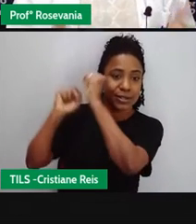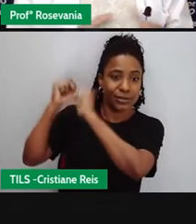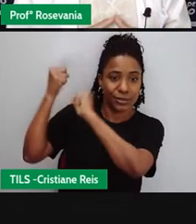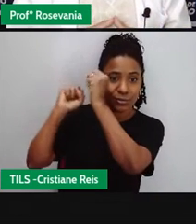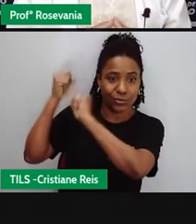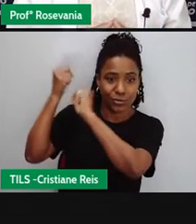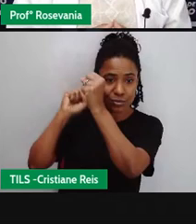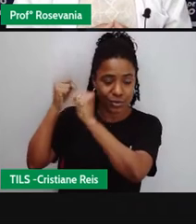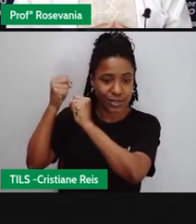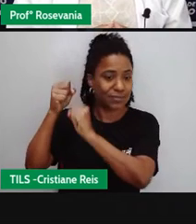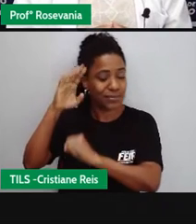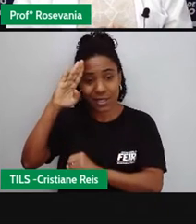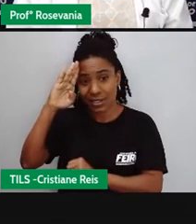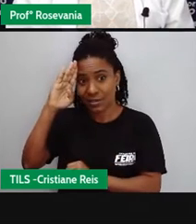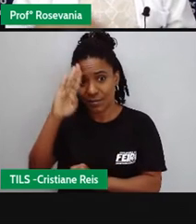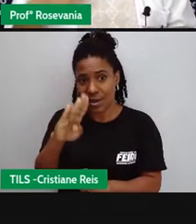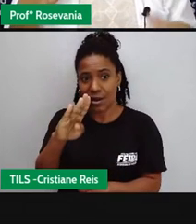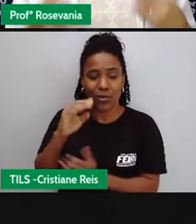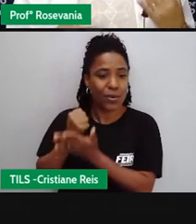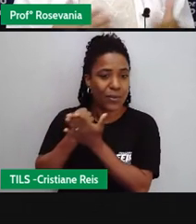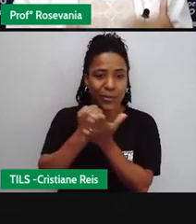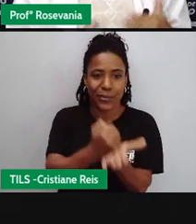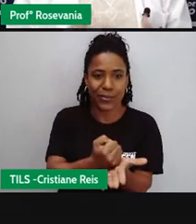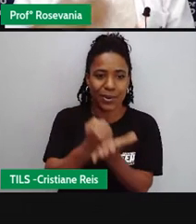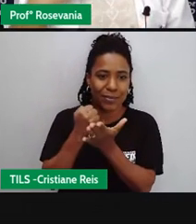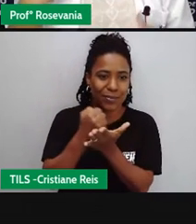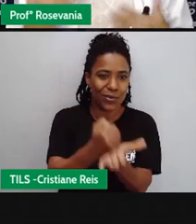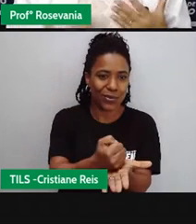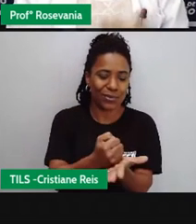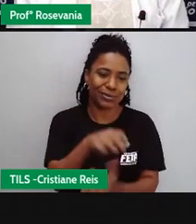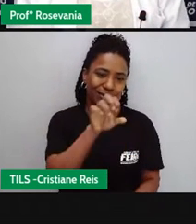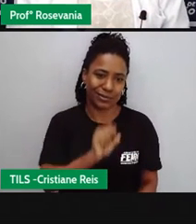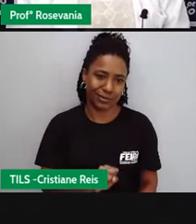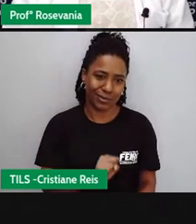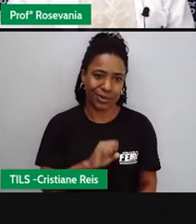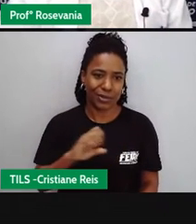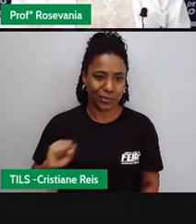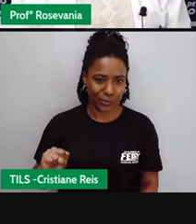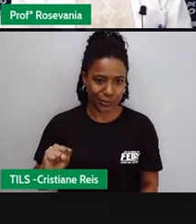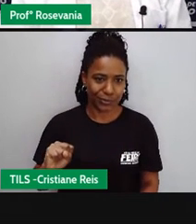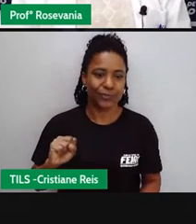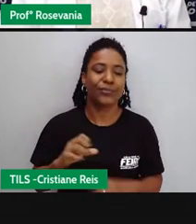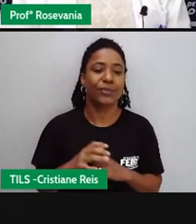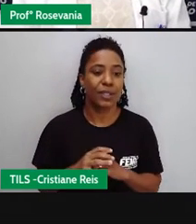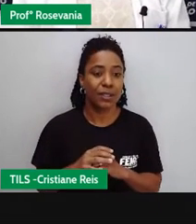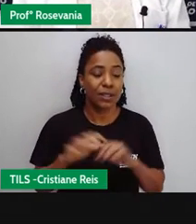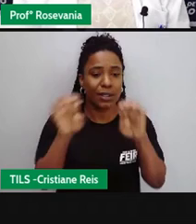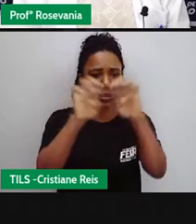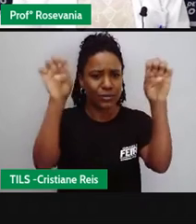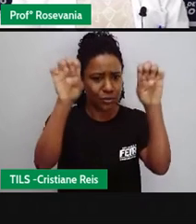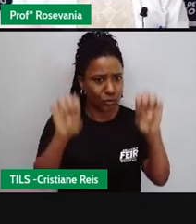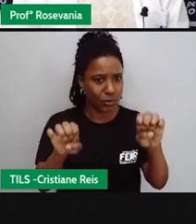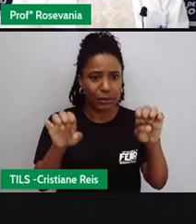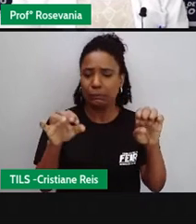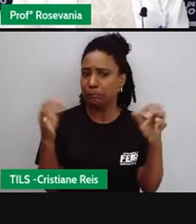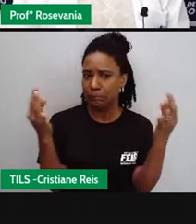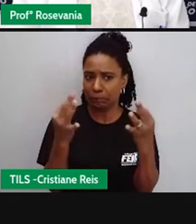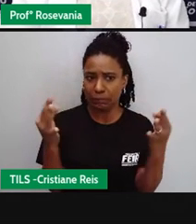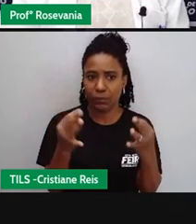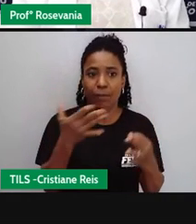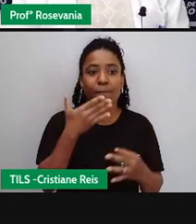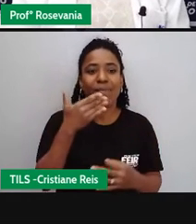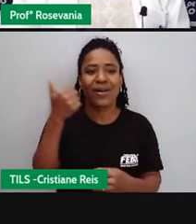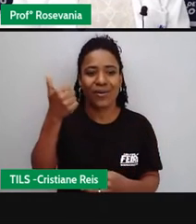essas redes funcionando melhor. Então, a infraestrutura aí acaba sendo melhor e as outras regiões do país precisam, até